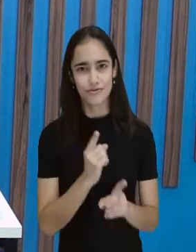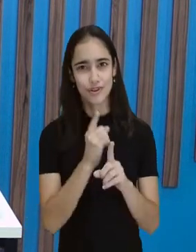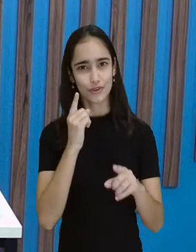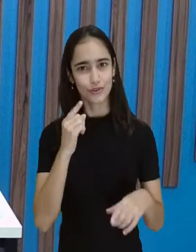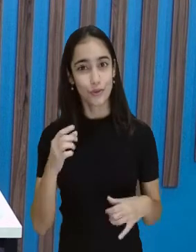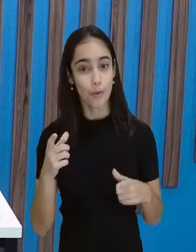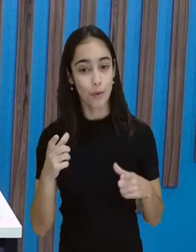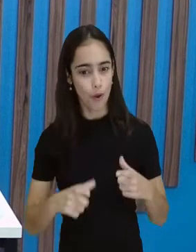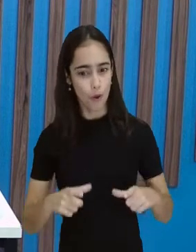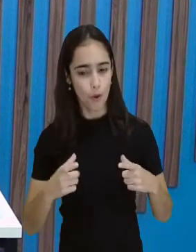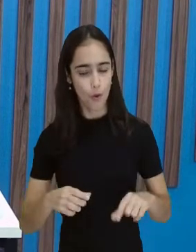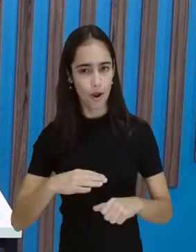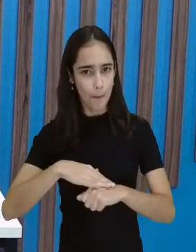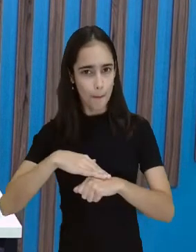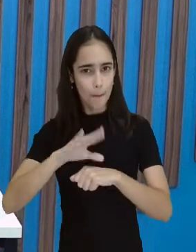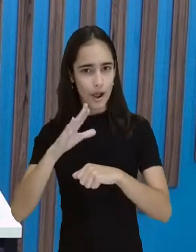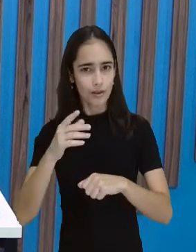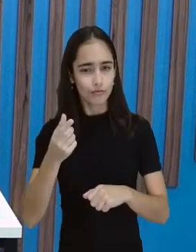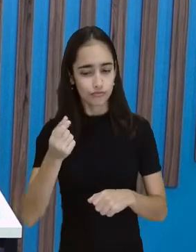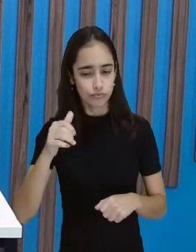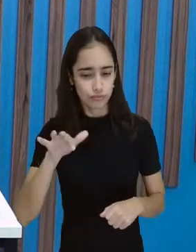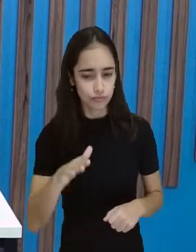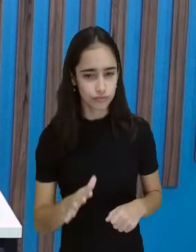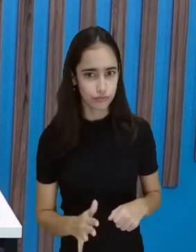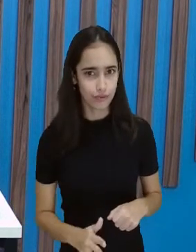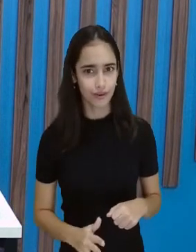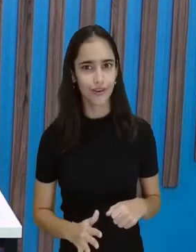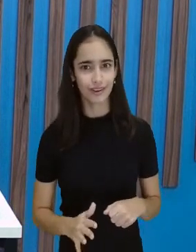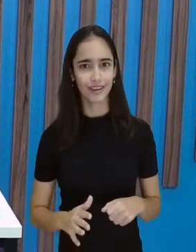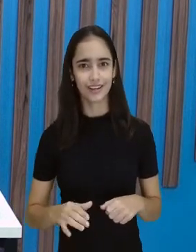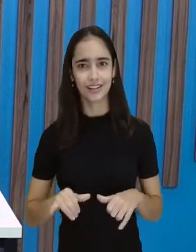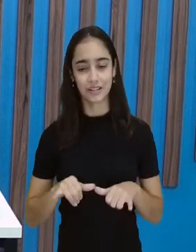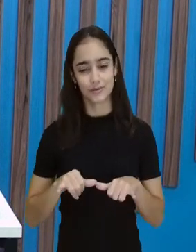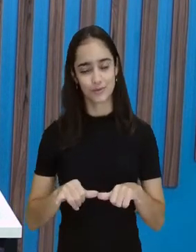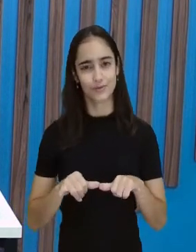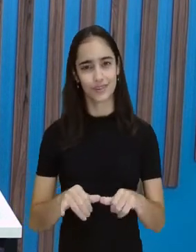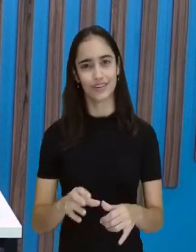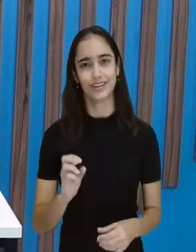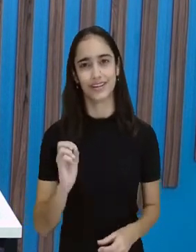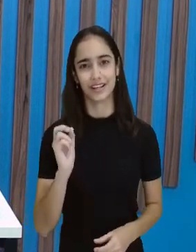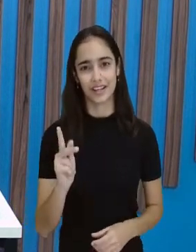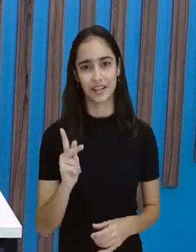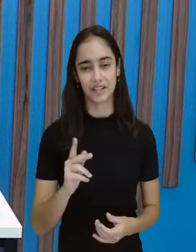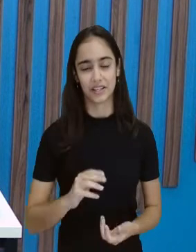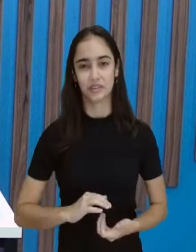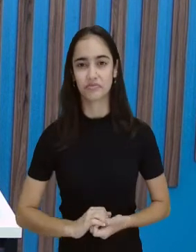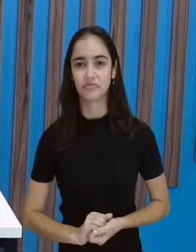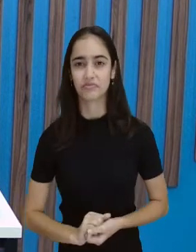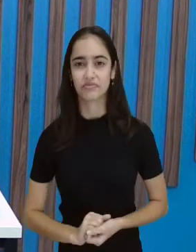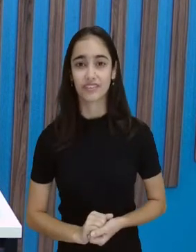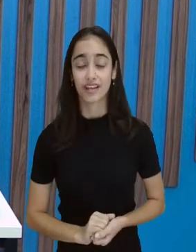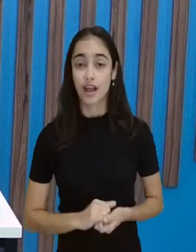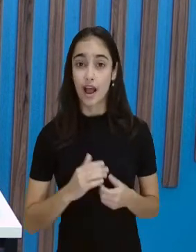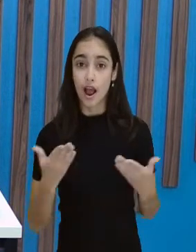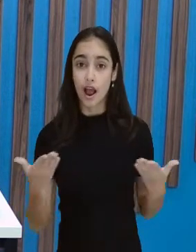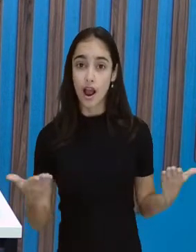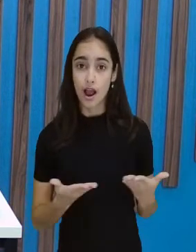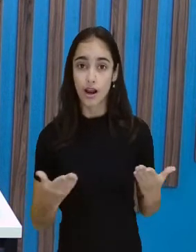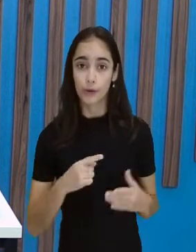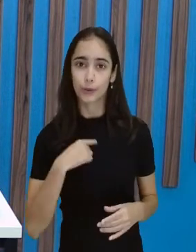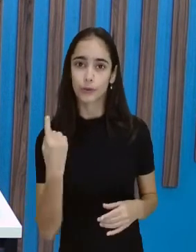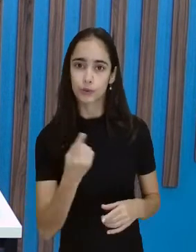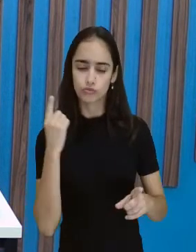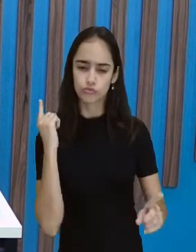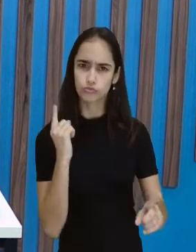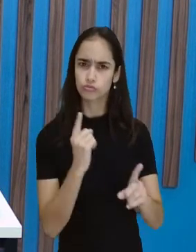de cédulas e moedas do sistema monetário. Aí ninguém vai te enganar, tá certo? Vamos lá. Agora a gente quer descobrir qual